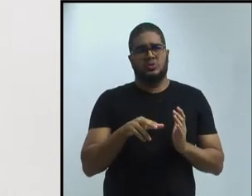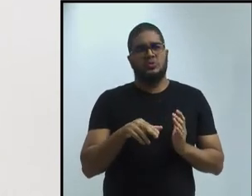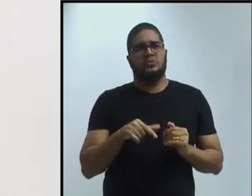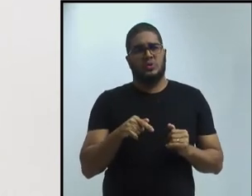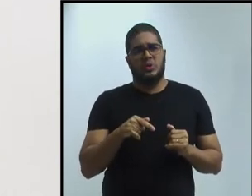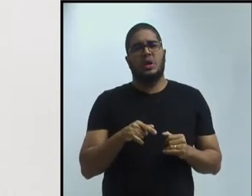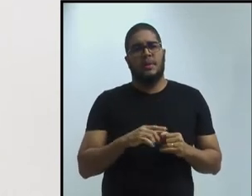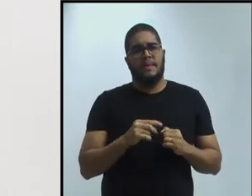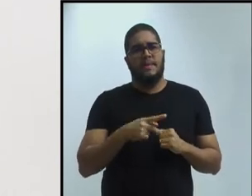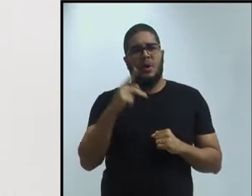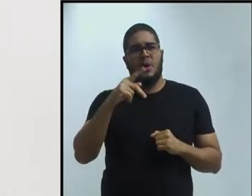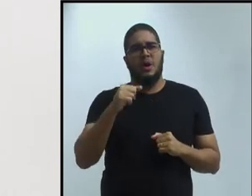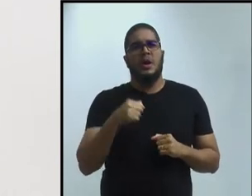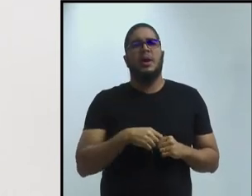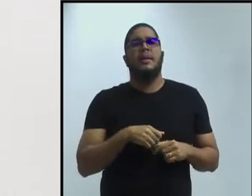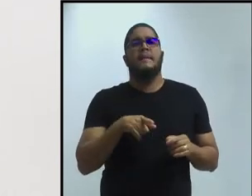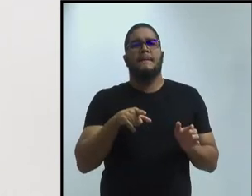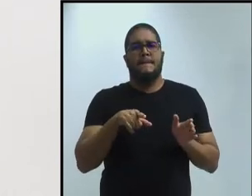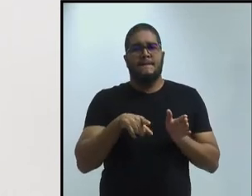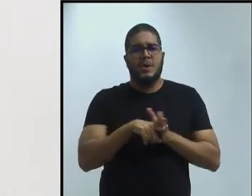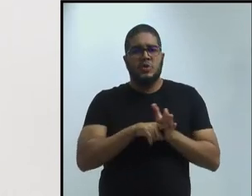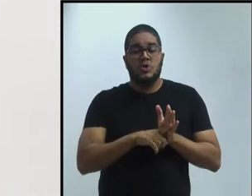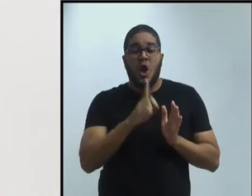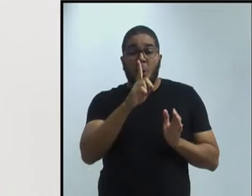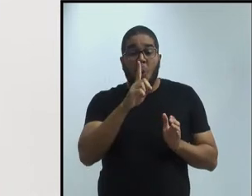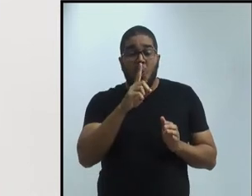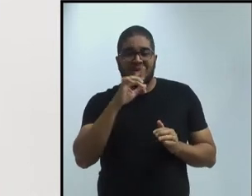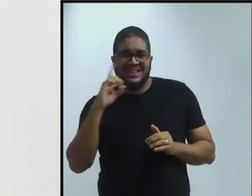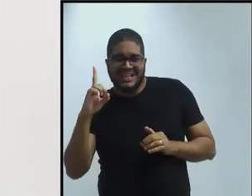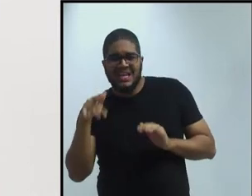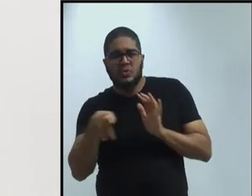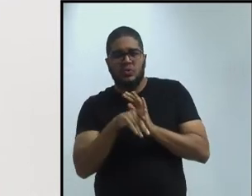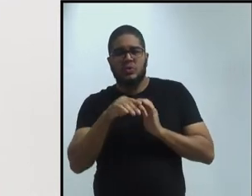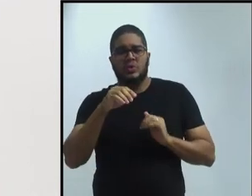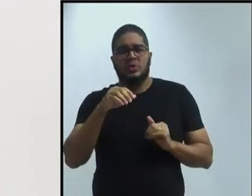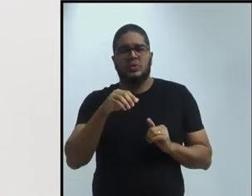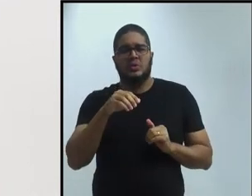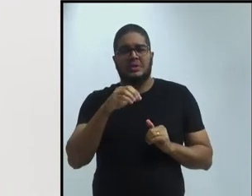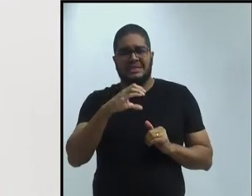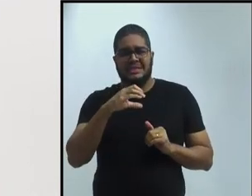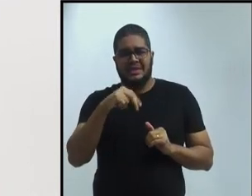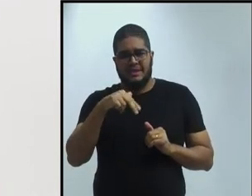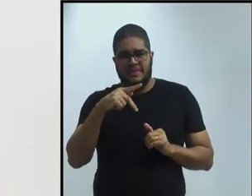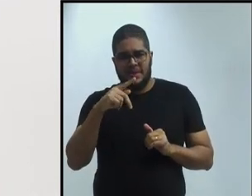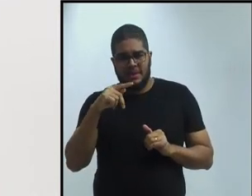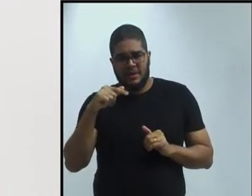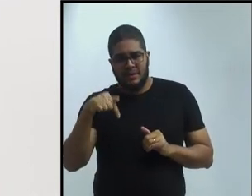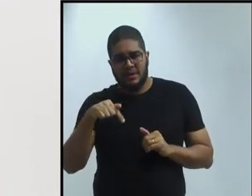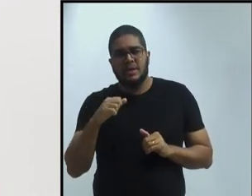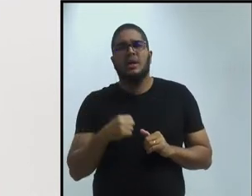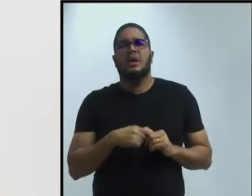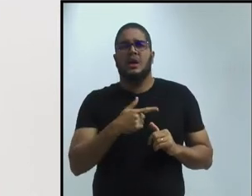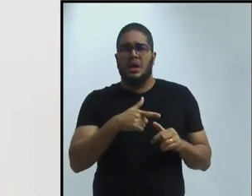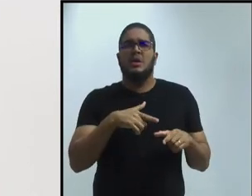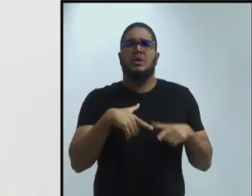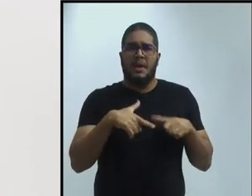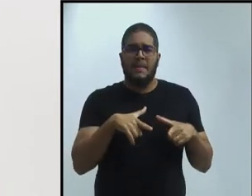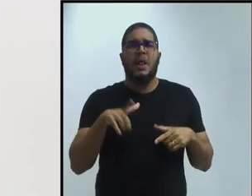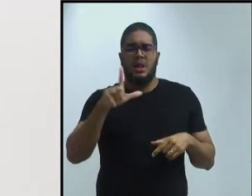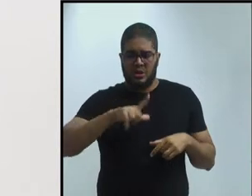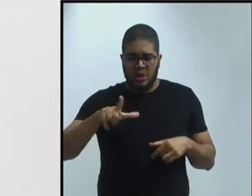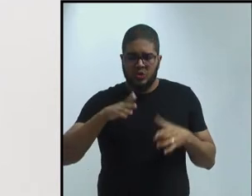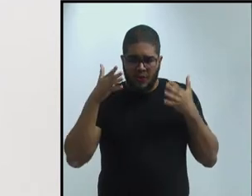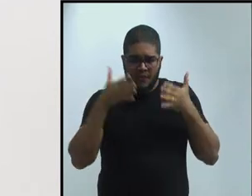e é pesquisadora 1D do CNPq. Atua na área de letras e possui experiência na área de literatura, com ênfase na história da